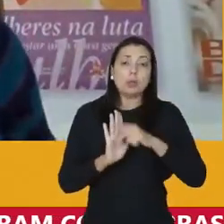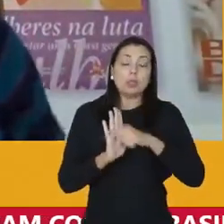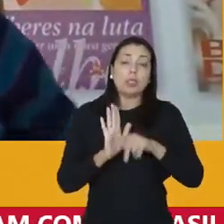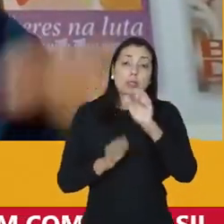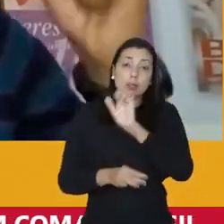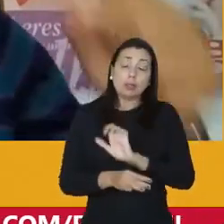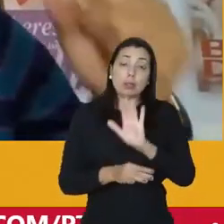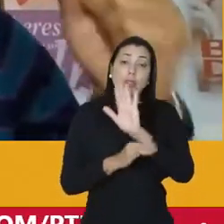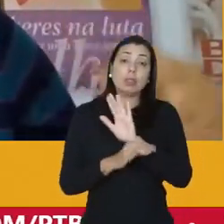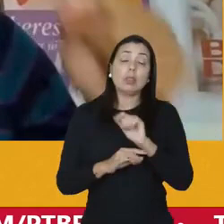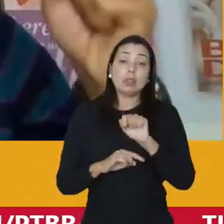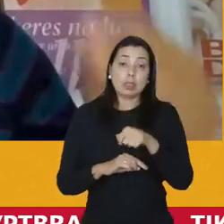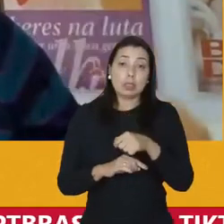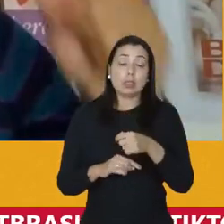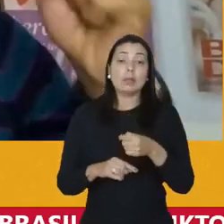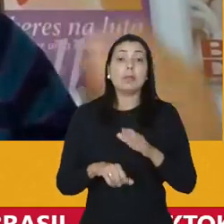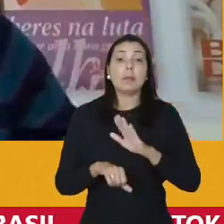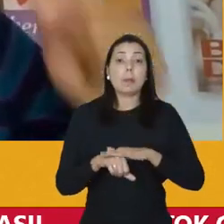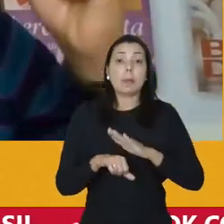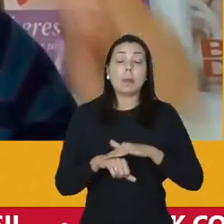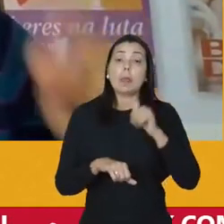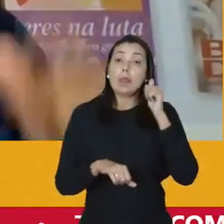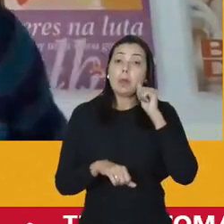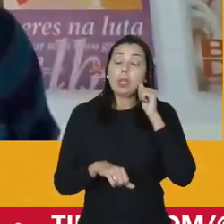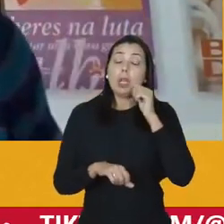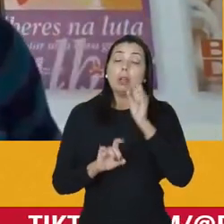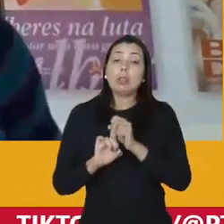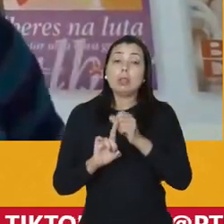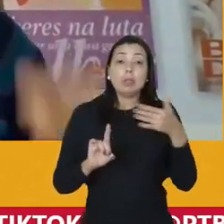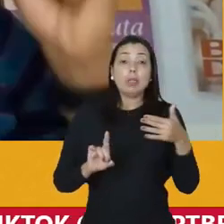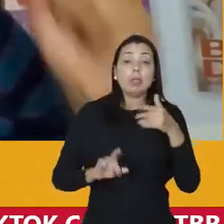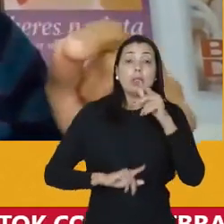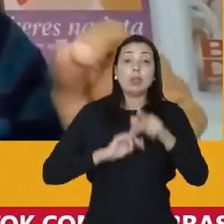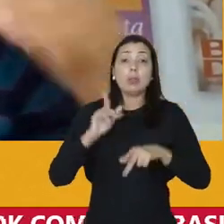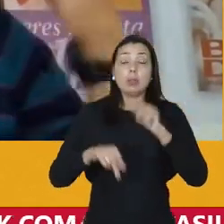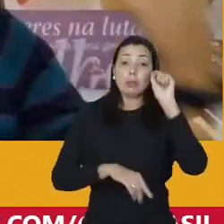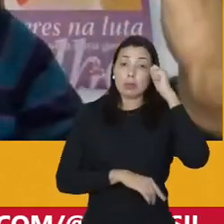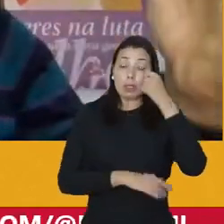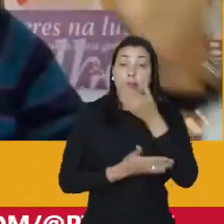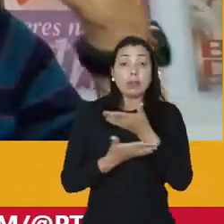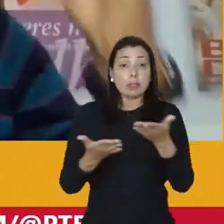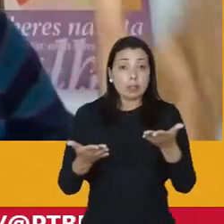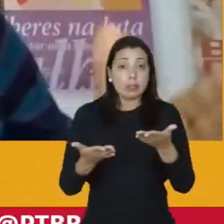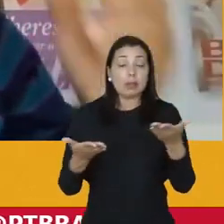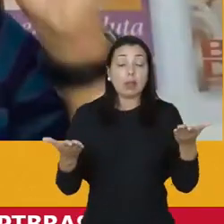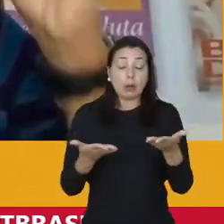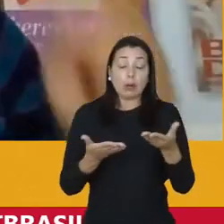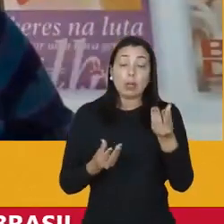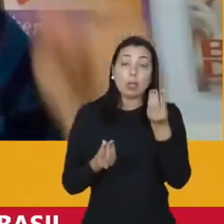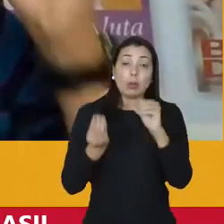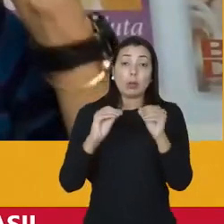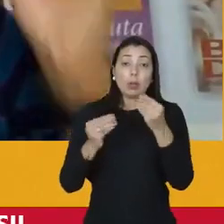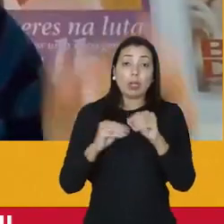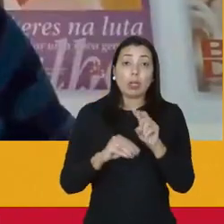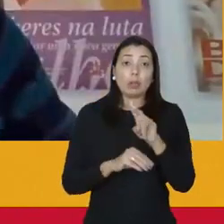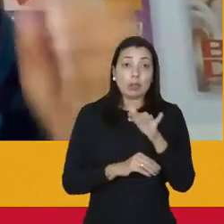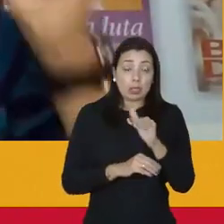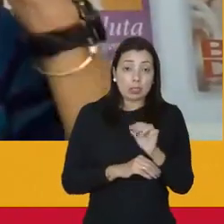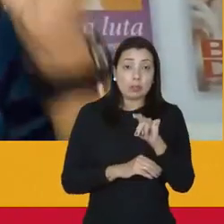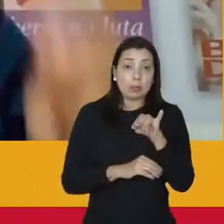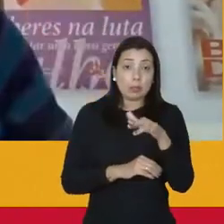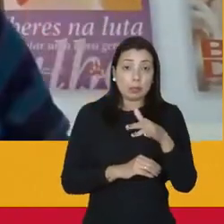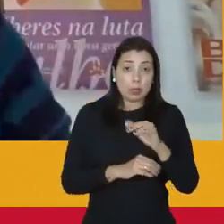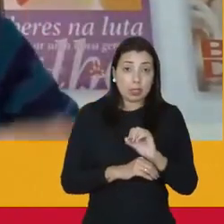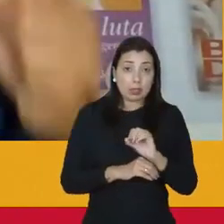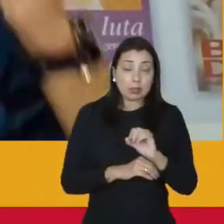Estado-nação que emancipa mulheres LGBTQIs e povo negro então o que está colocado para o Vinícius para o